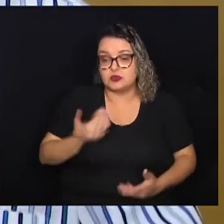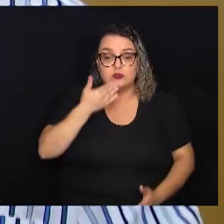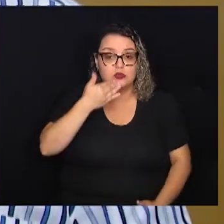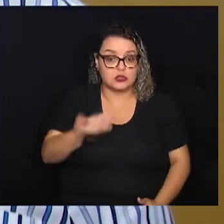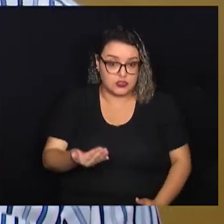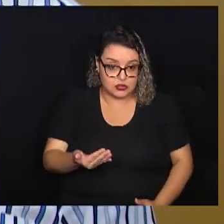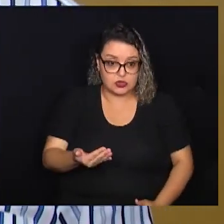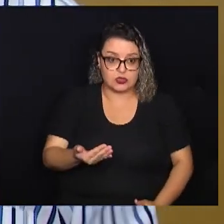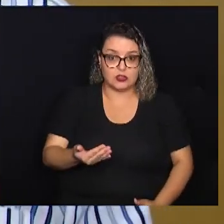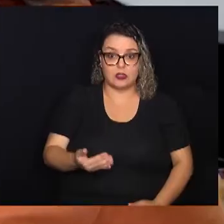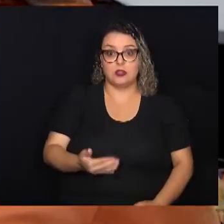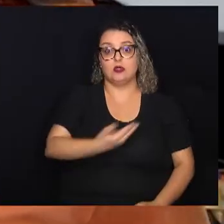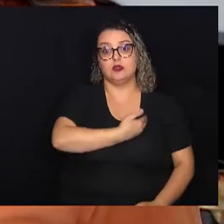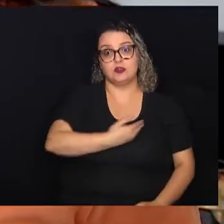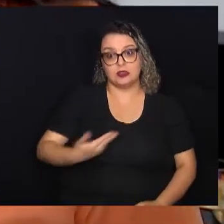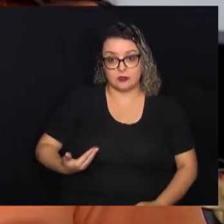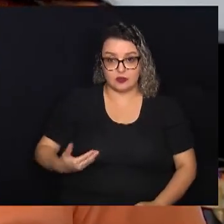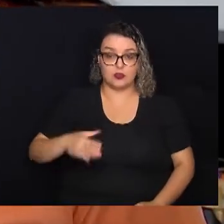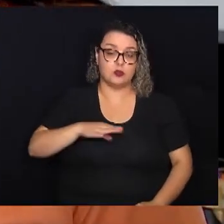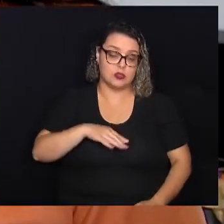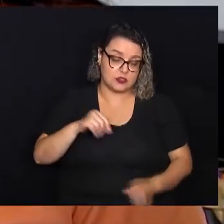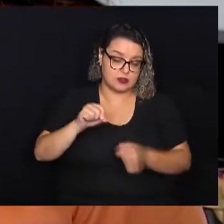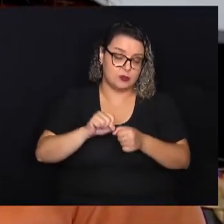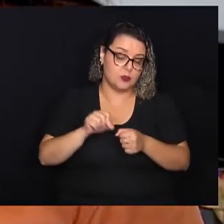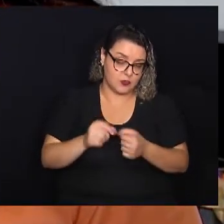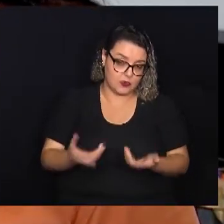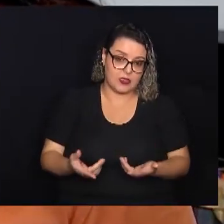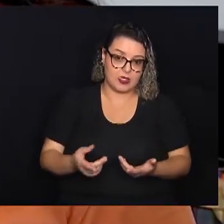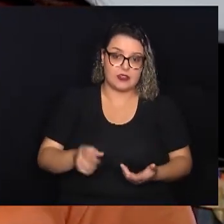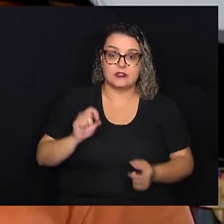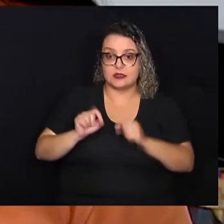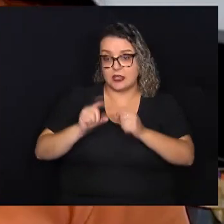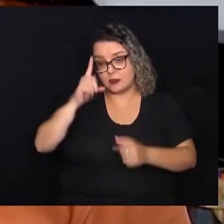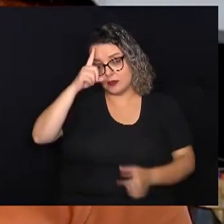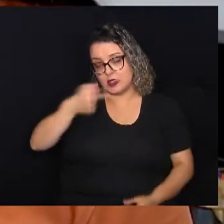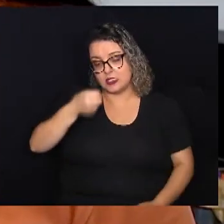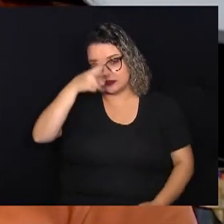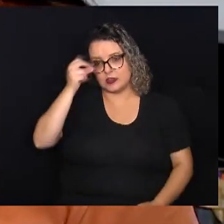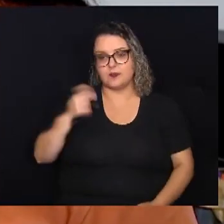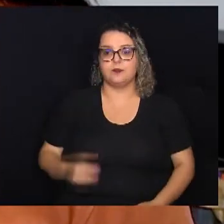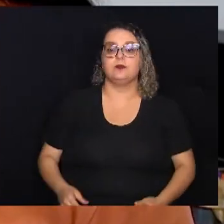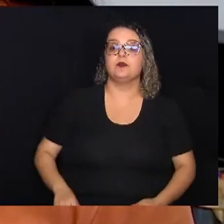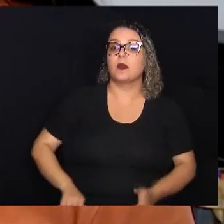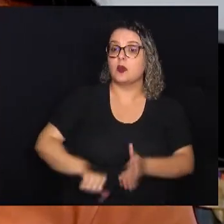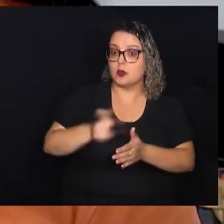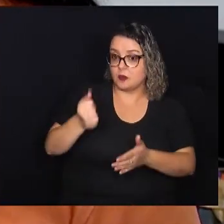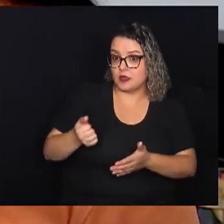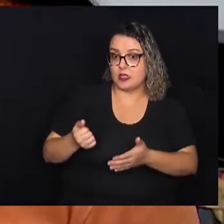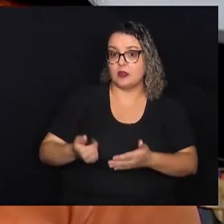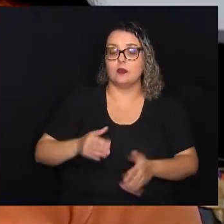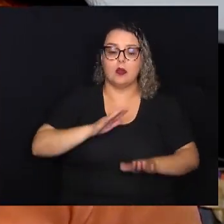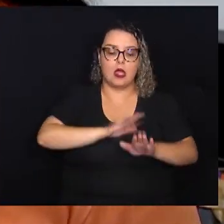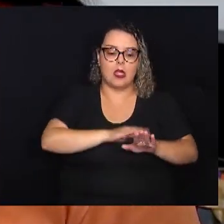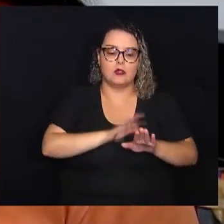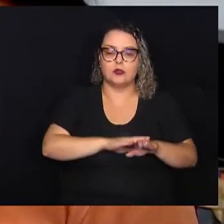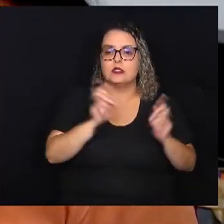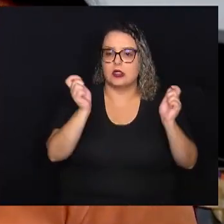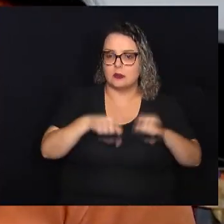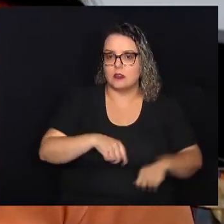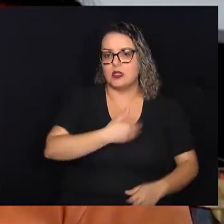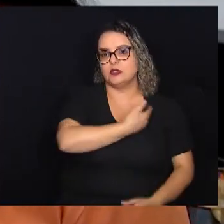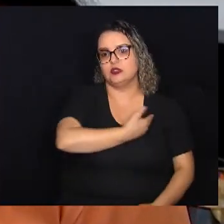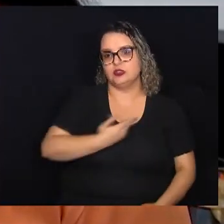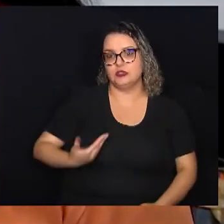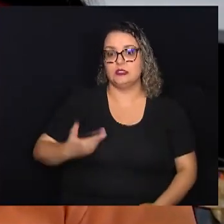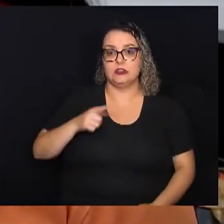município venha a fazer ou não. Primeiro, Câmara atua com a Escola do Legislativo na capacitação dos servidores, então, ter